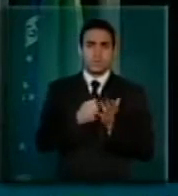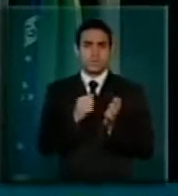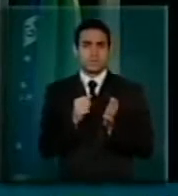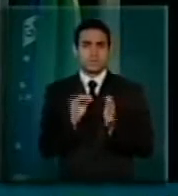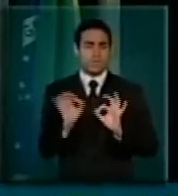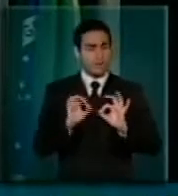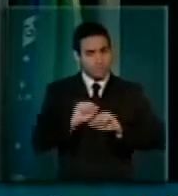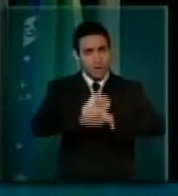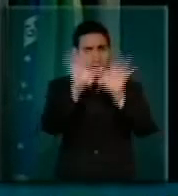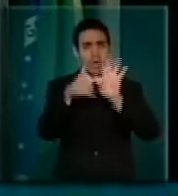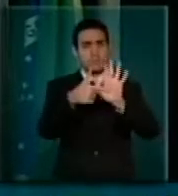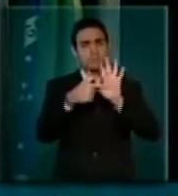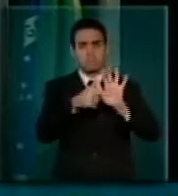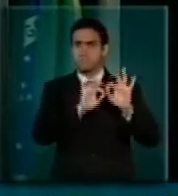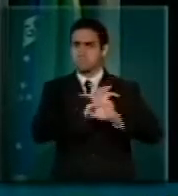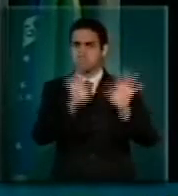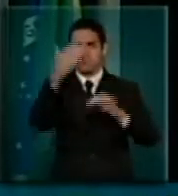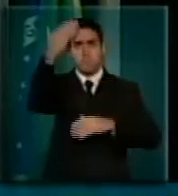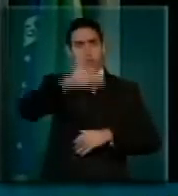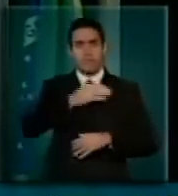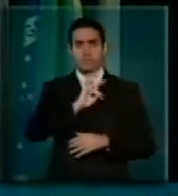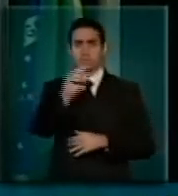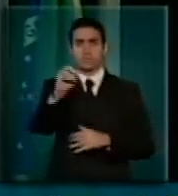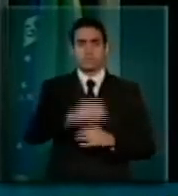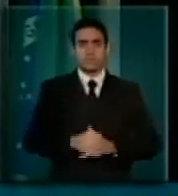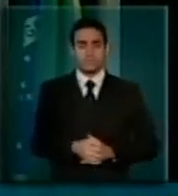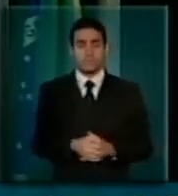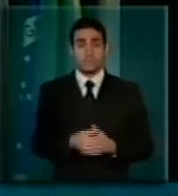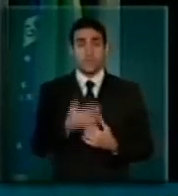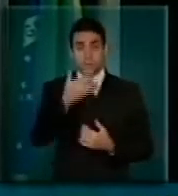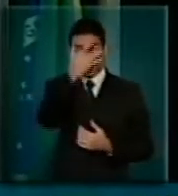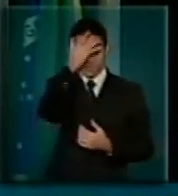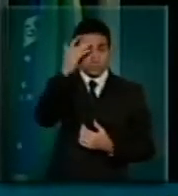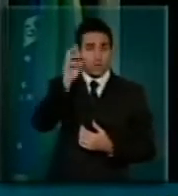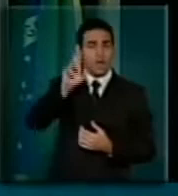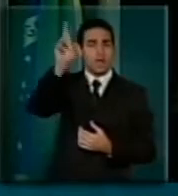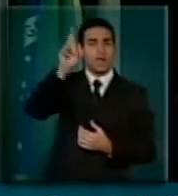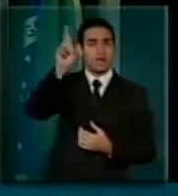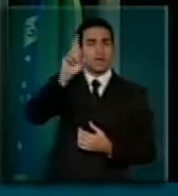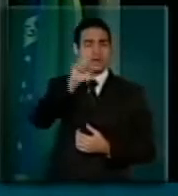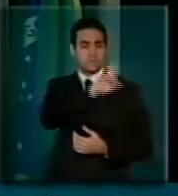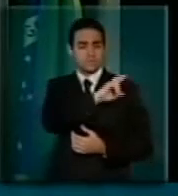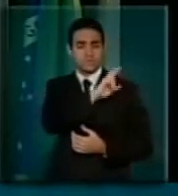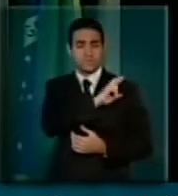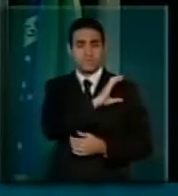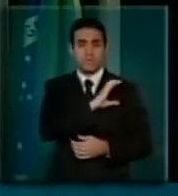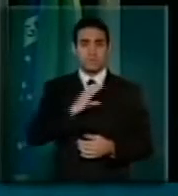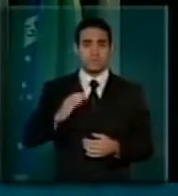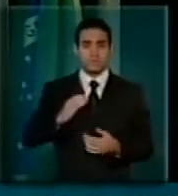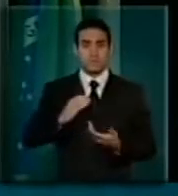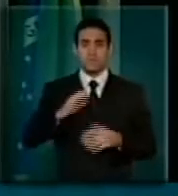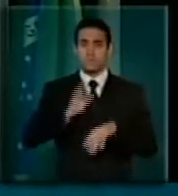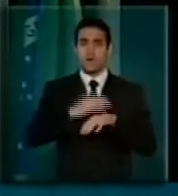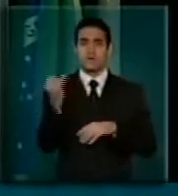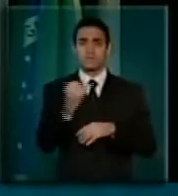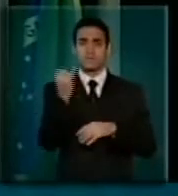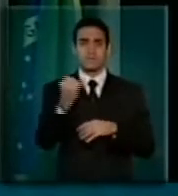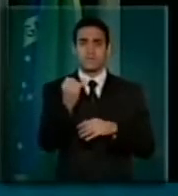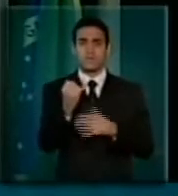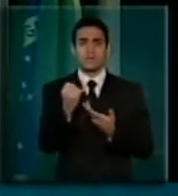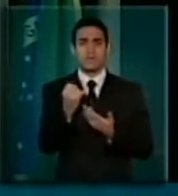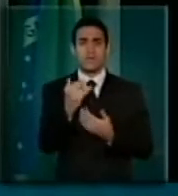deixamos claro que o relator de uma comissão tão importante não é despachante de emendas,